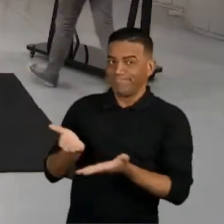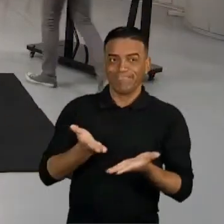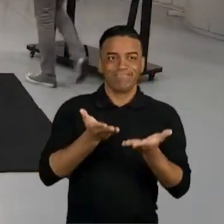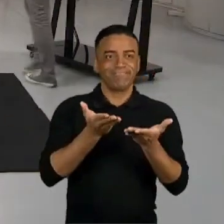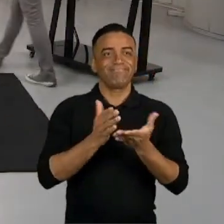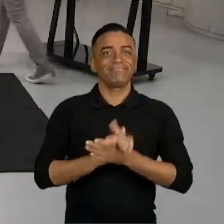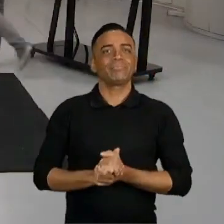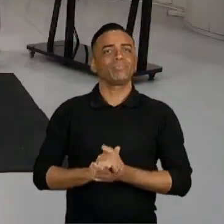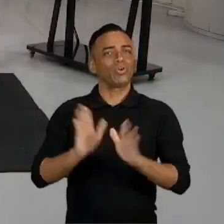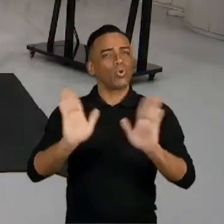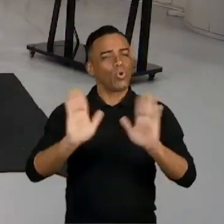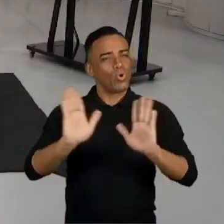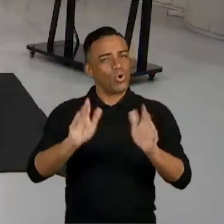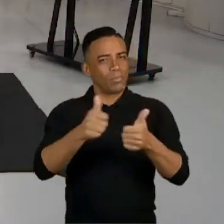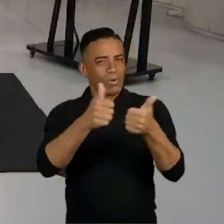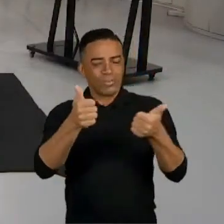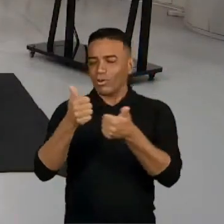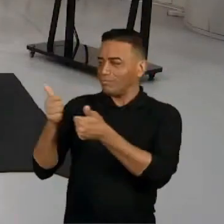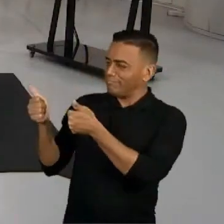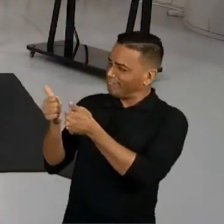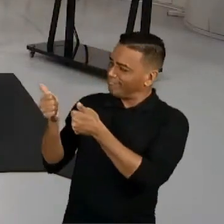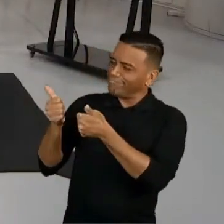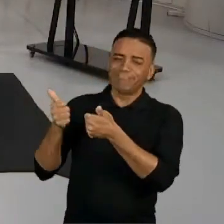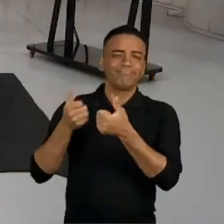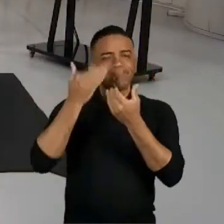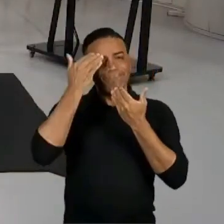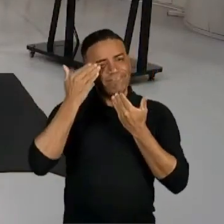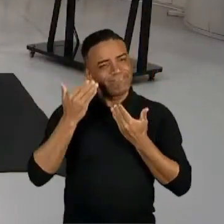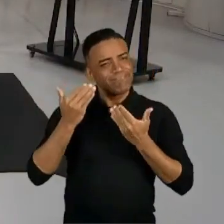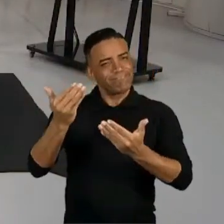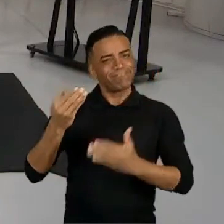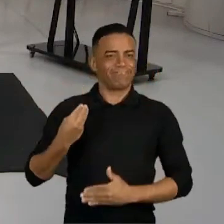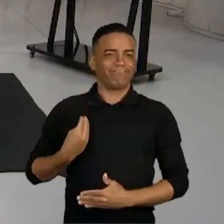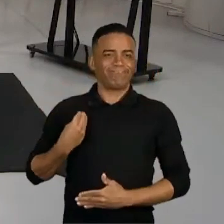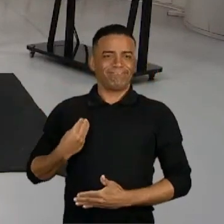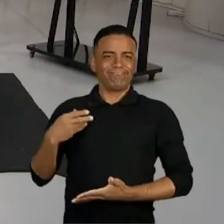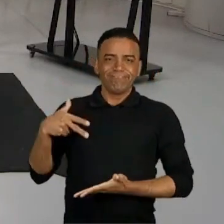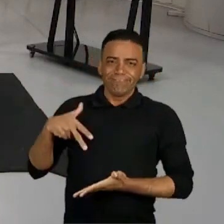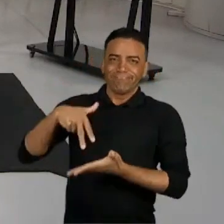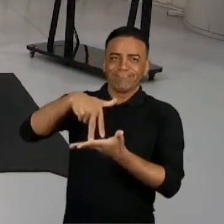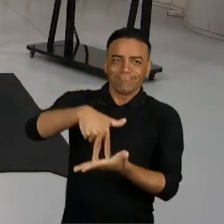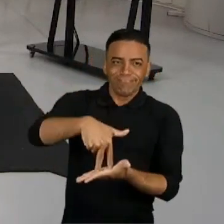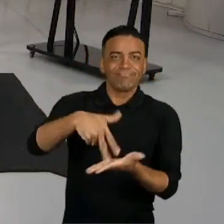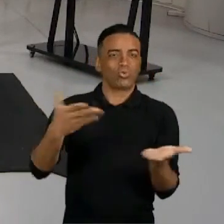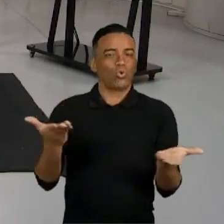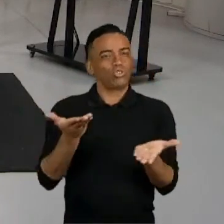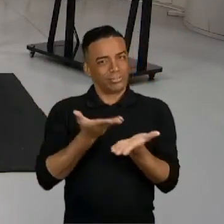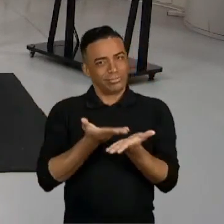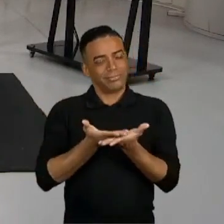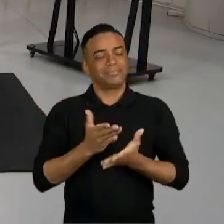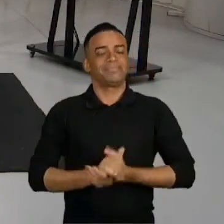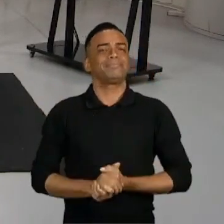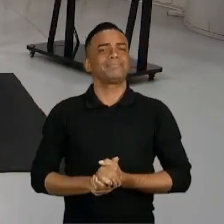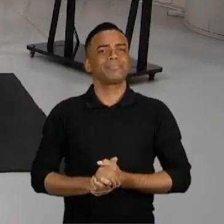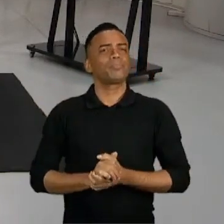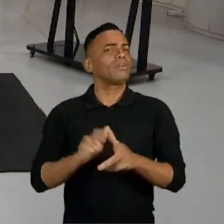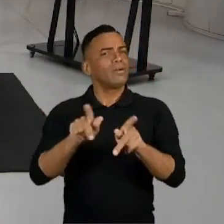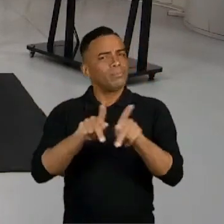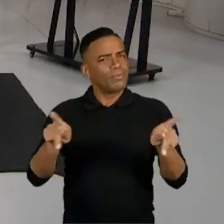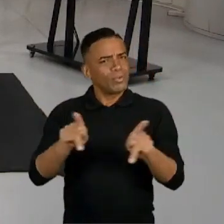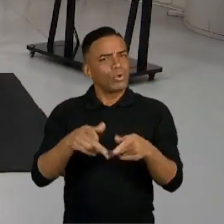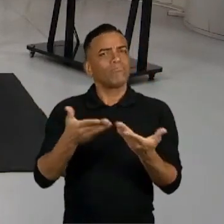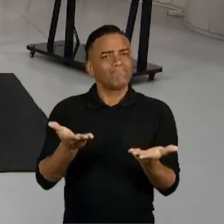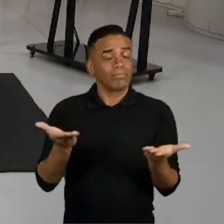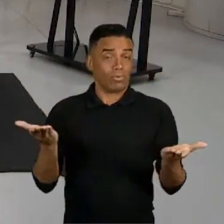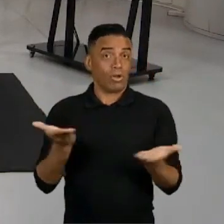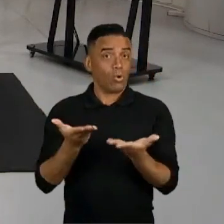Oi, Angélica, tudo bom? bem, professor? Muito obrigada por ter vindo a essa aula. Professor, agora